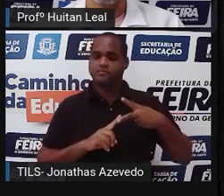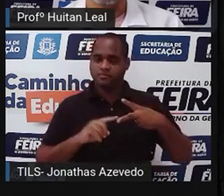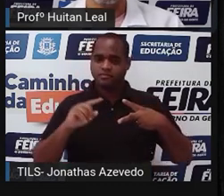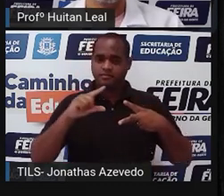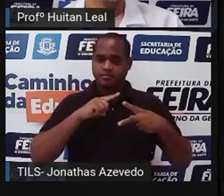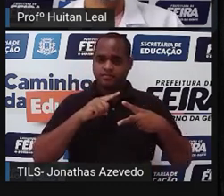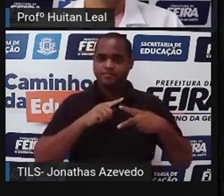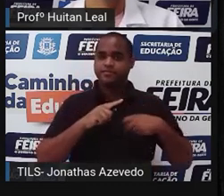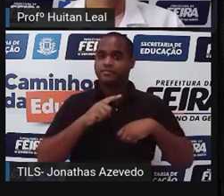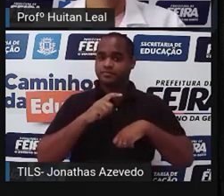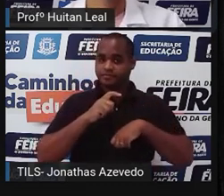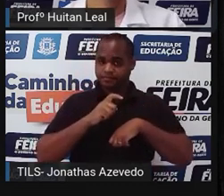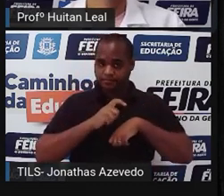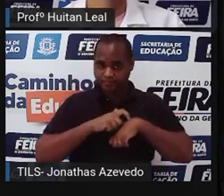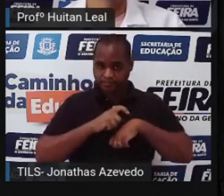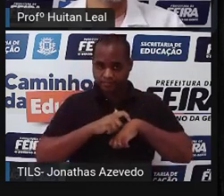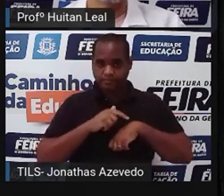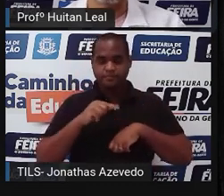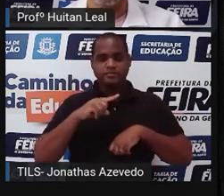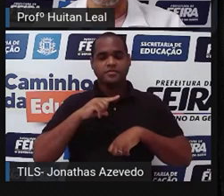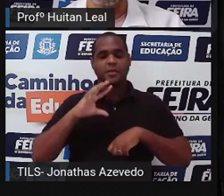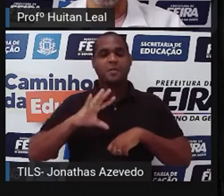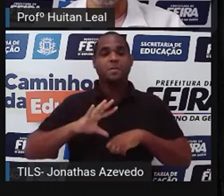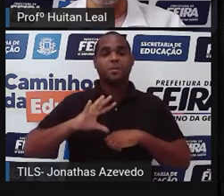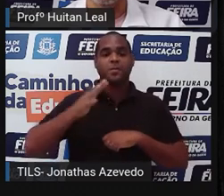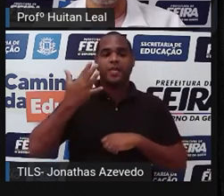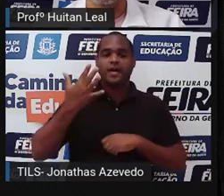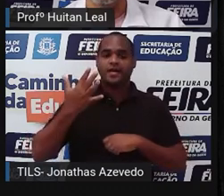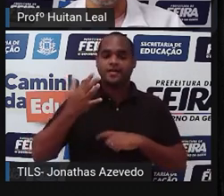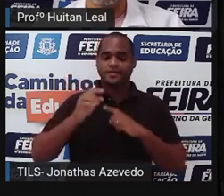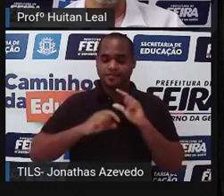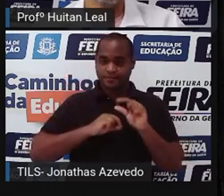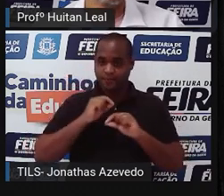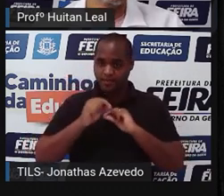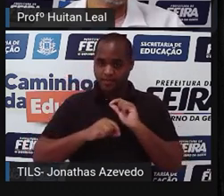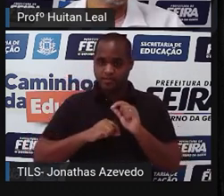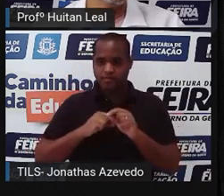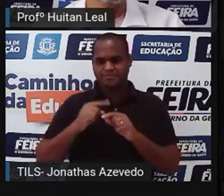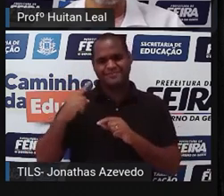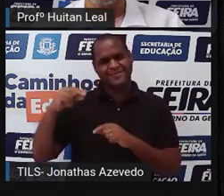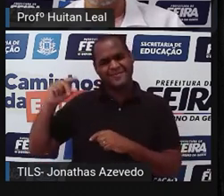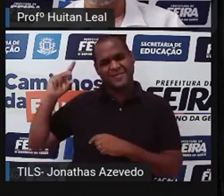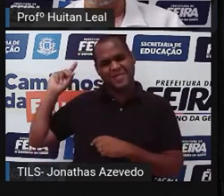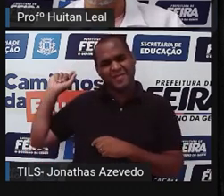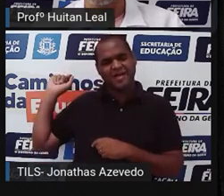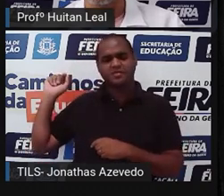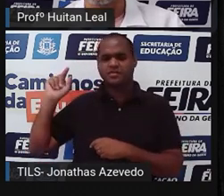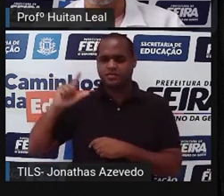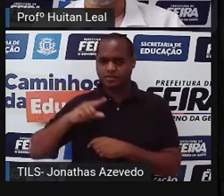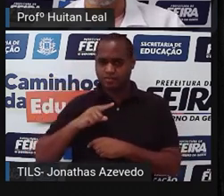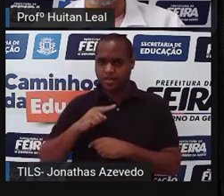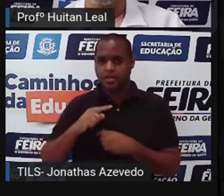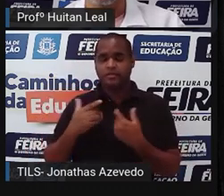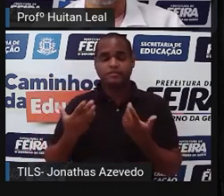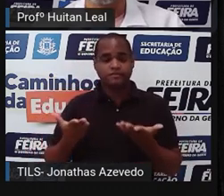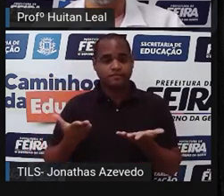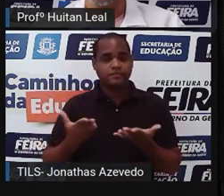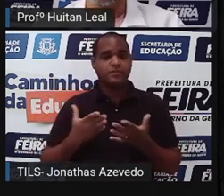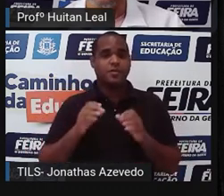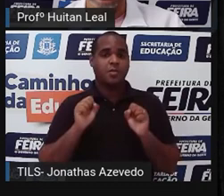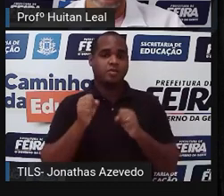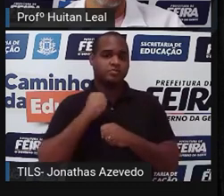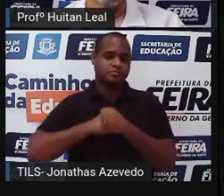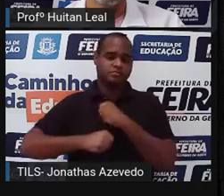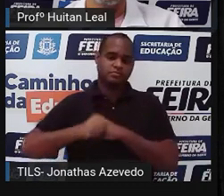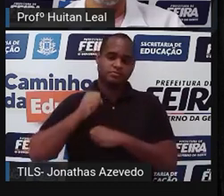tempo, que é quando o fato aconteceu, poderia ter sido na Idade Média, poderia ter sido no ano